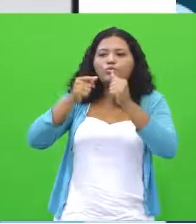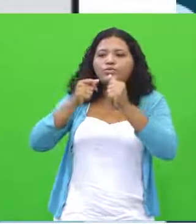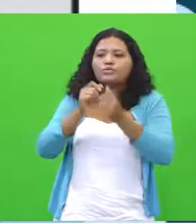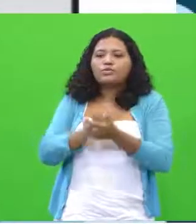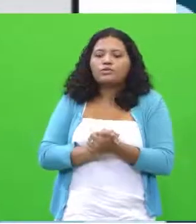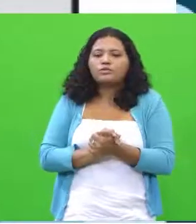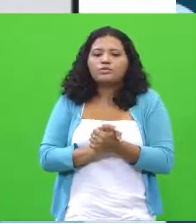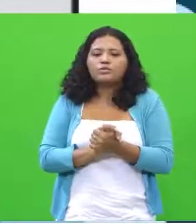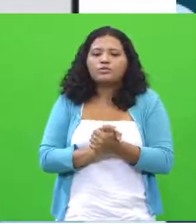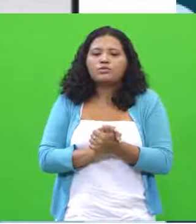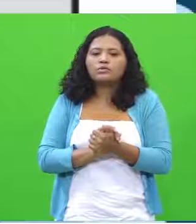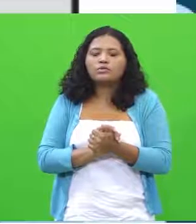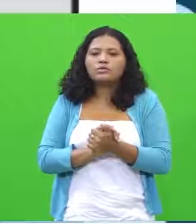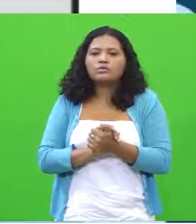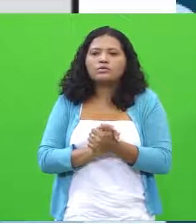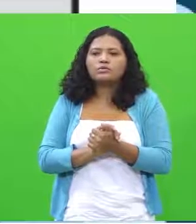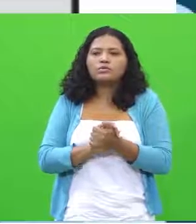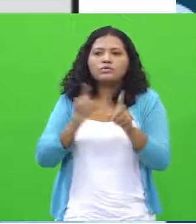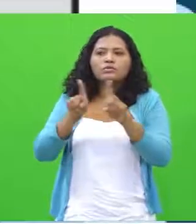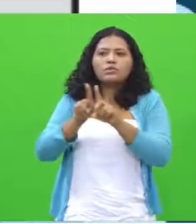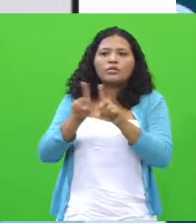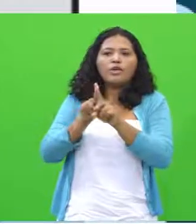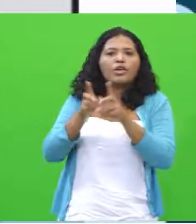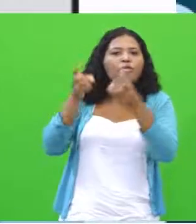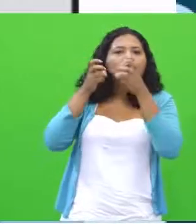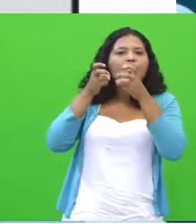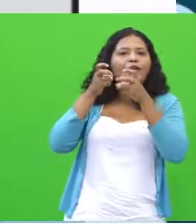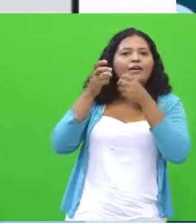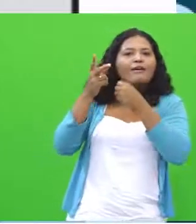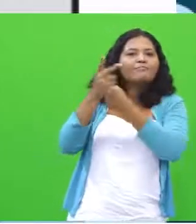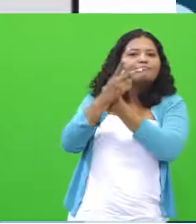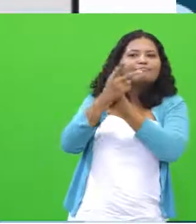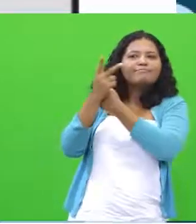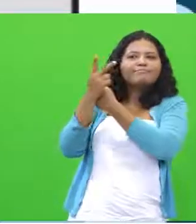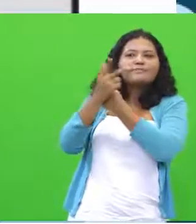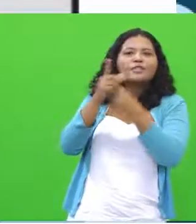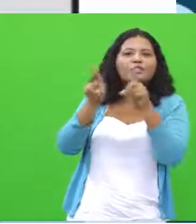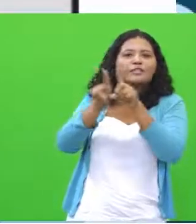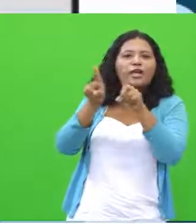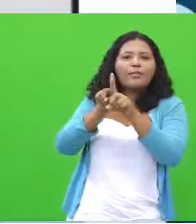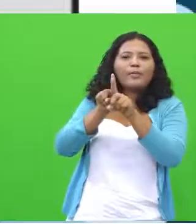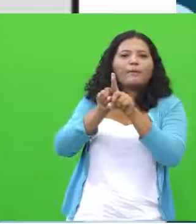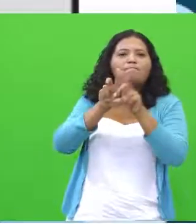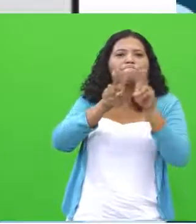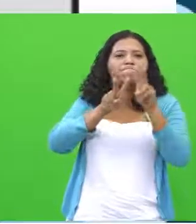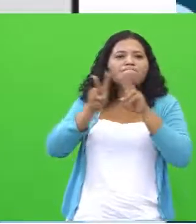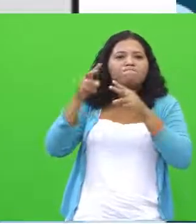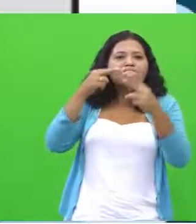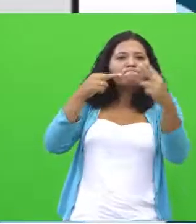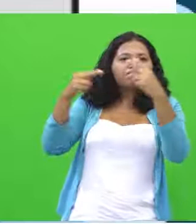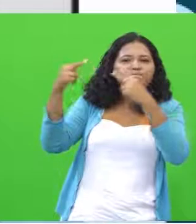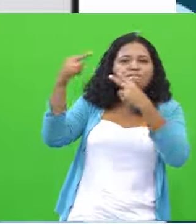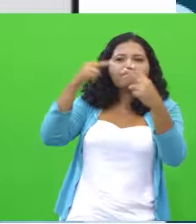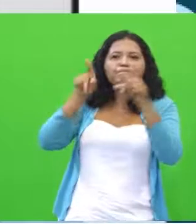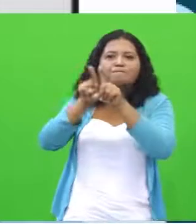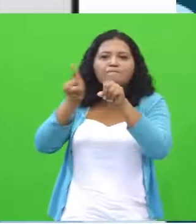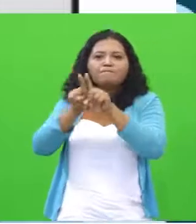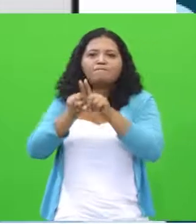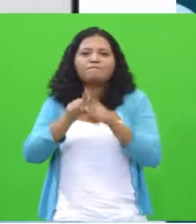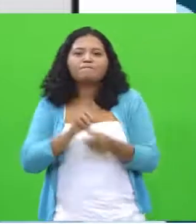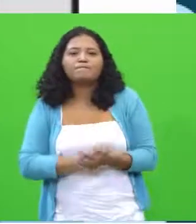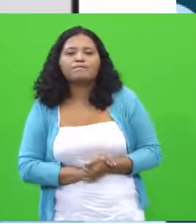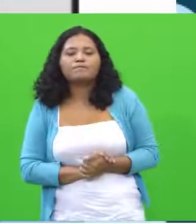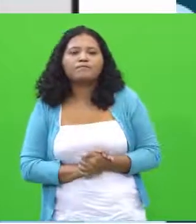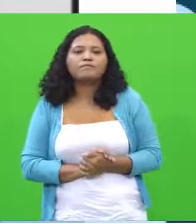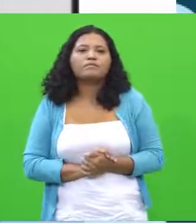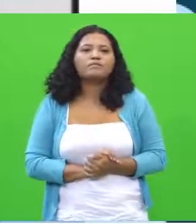E é claro, não para ali. Quem está observando naquela câmera, está sendo observado também. Tudo bem? Deu